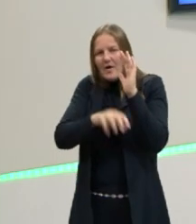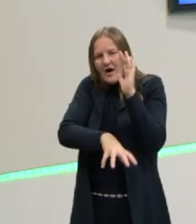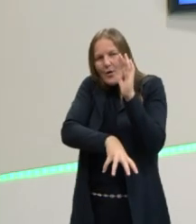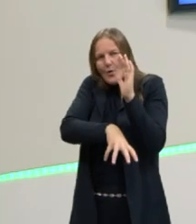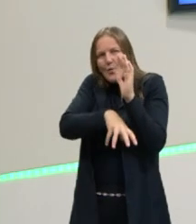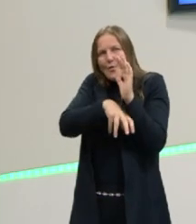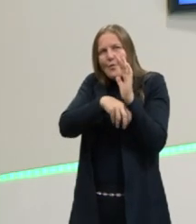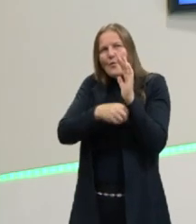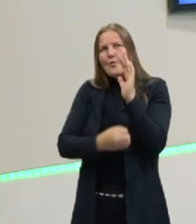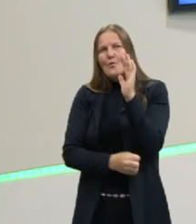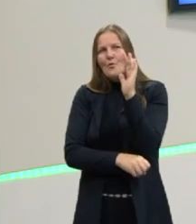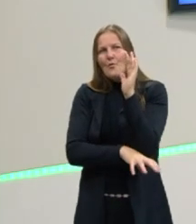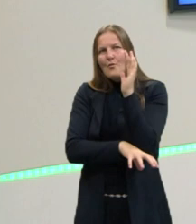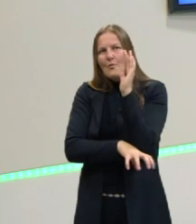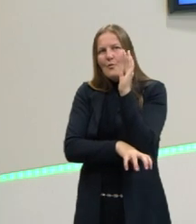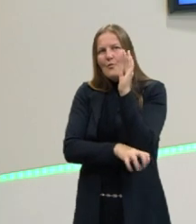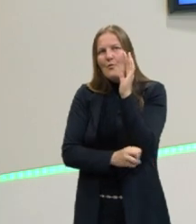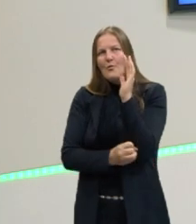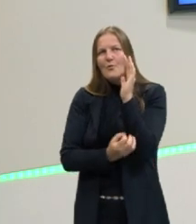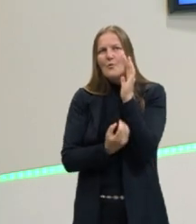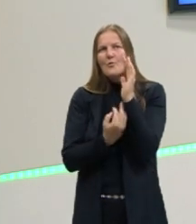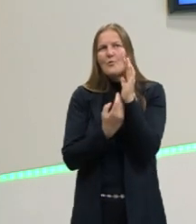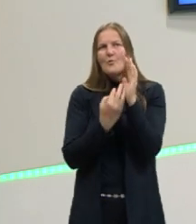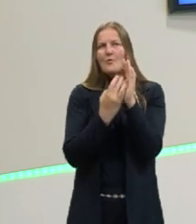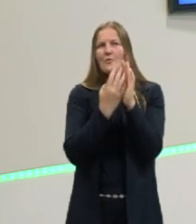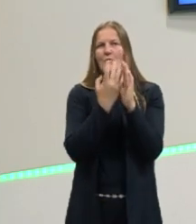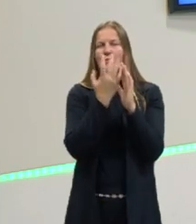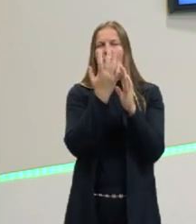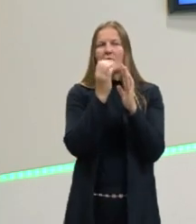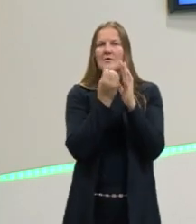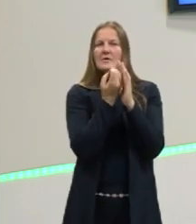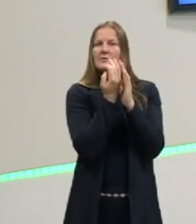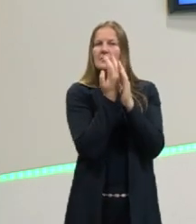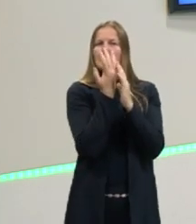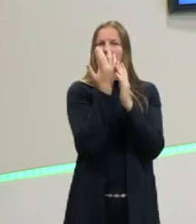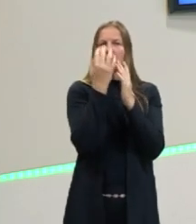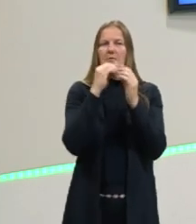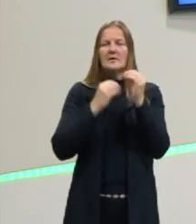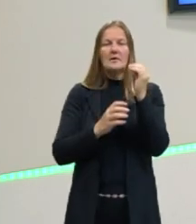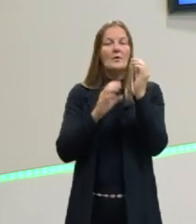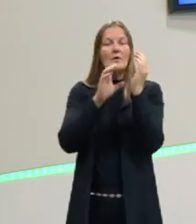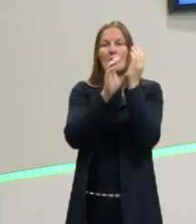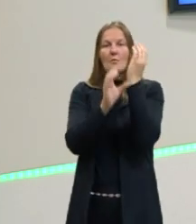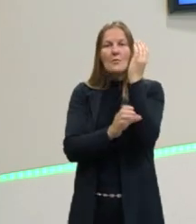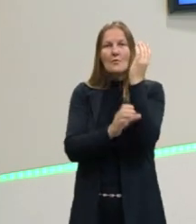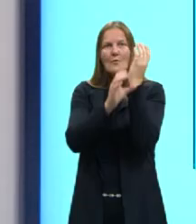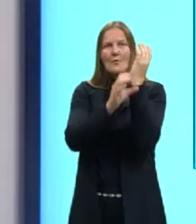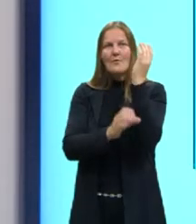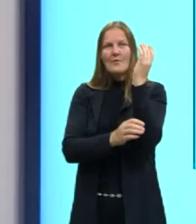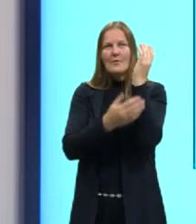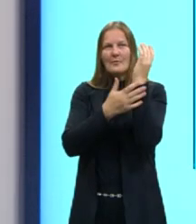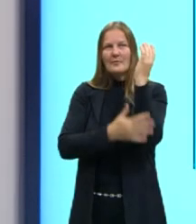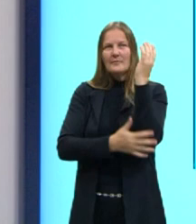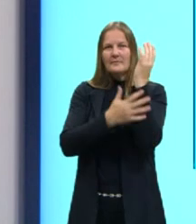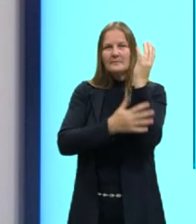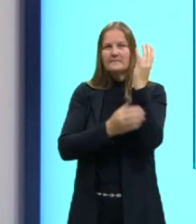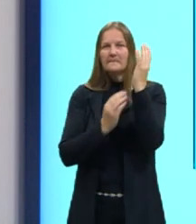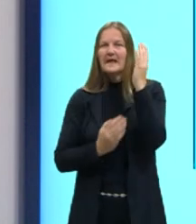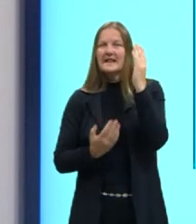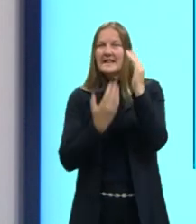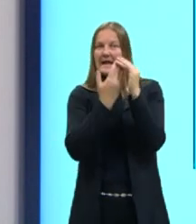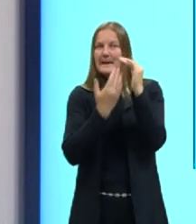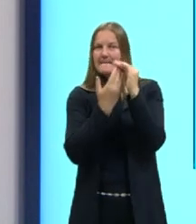através das raízes e a água vai percorrer o corpo da planta até as suas extremidades.